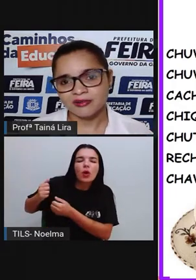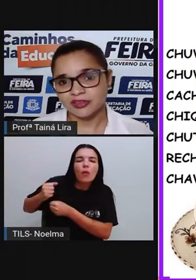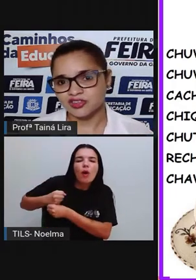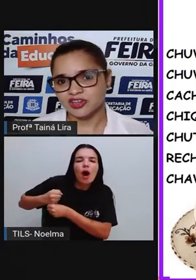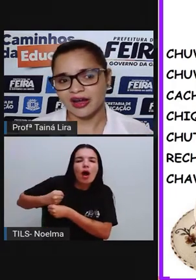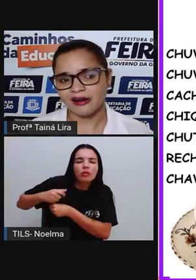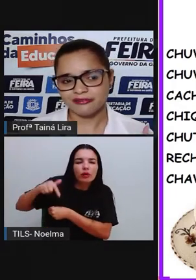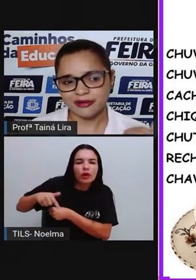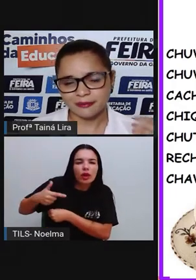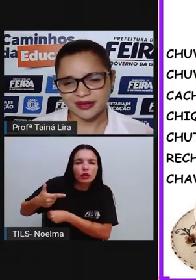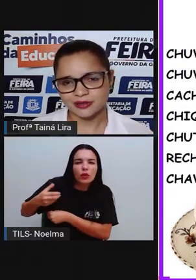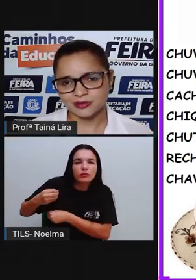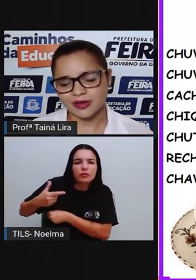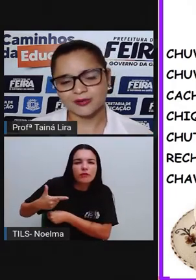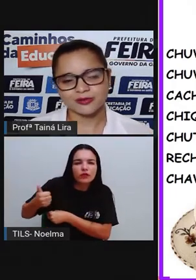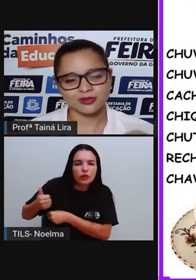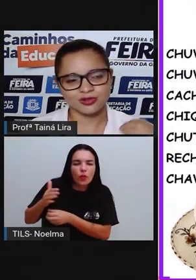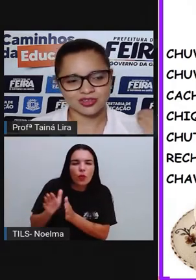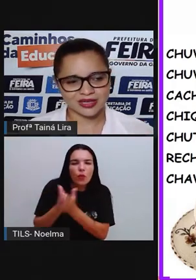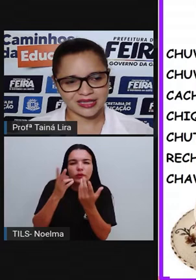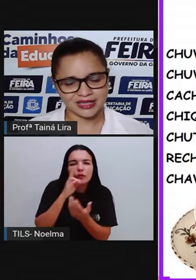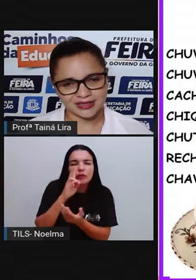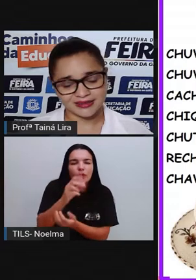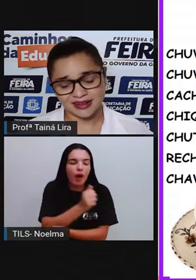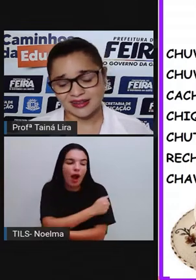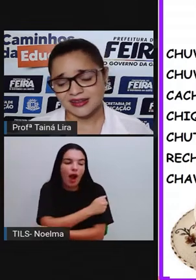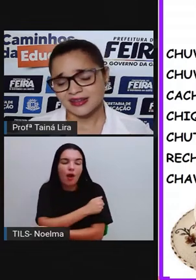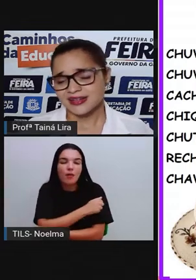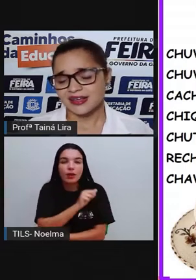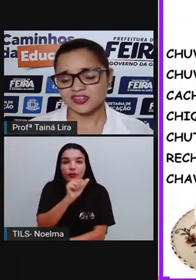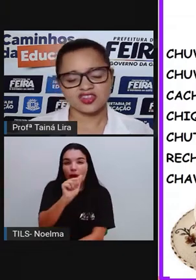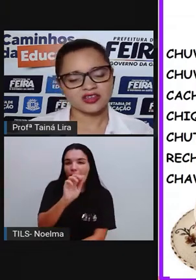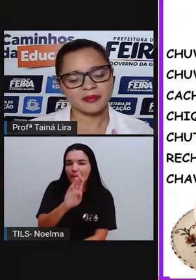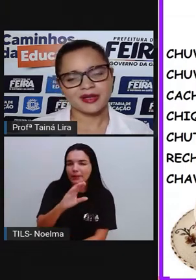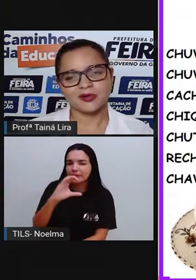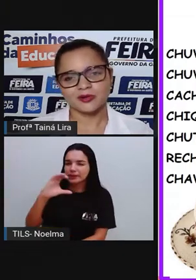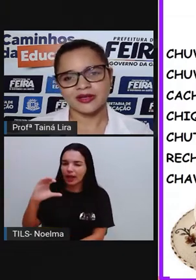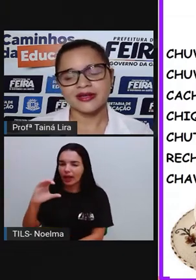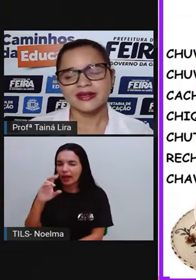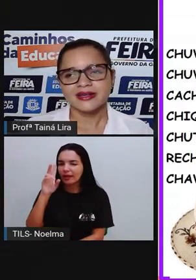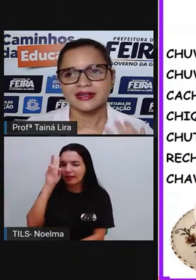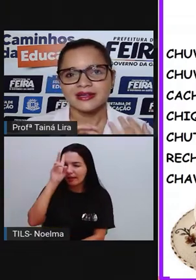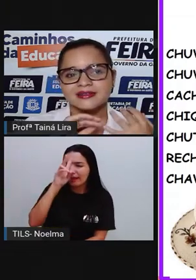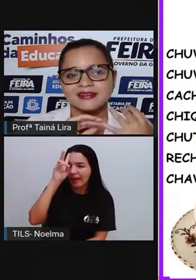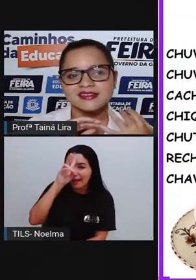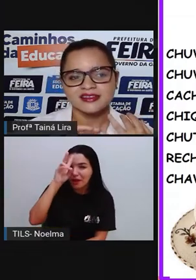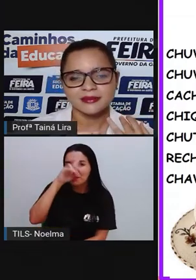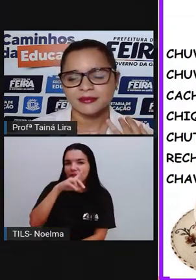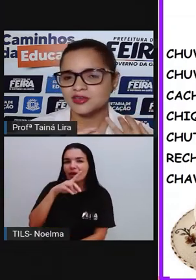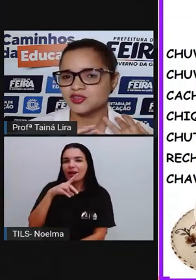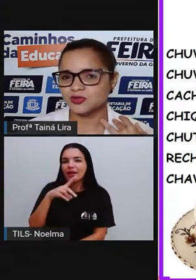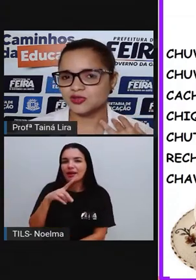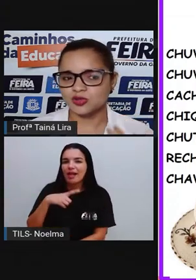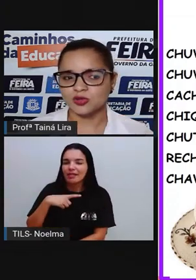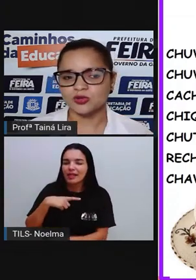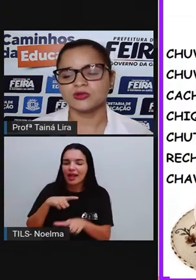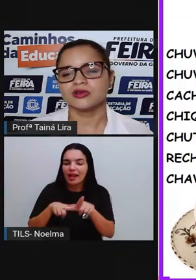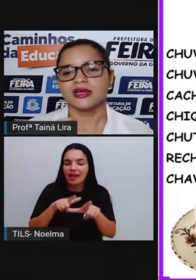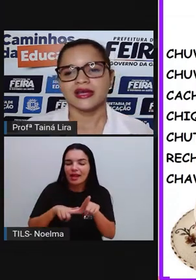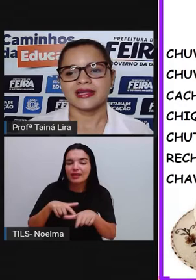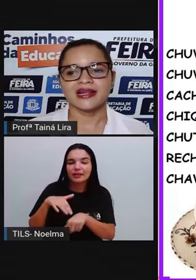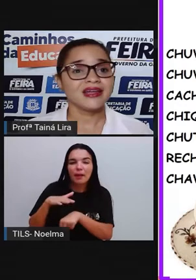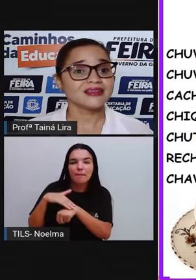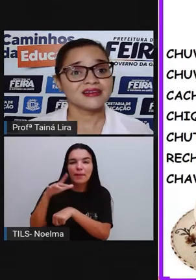nossa aula de alfabeto, Né, O som de cada letra, Que a gente trabalhou, né? Letras que tem mais de um som,